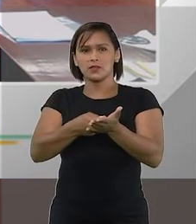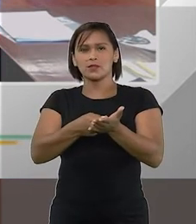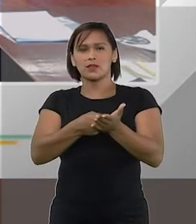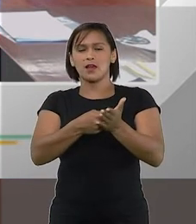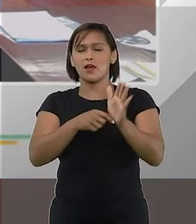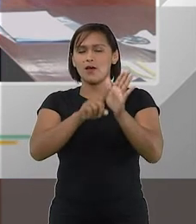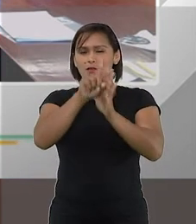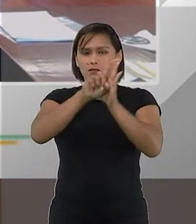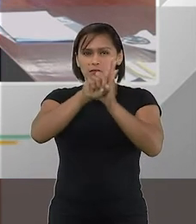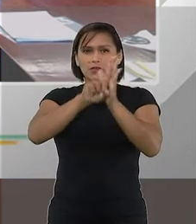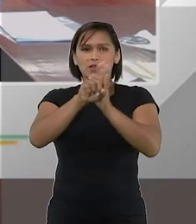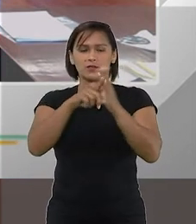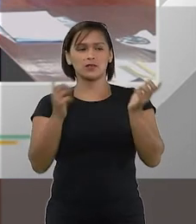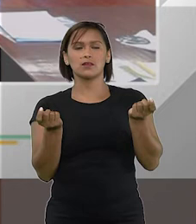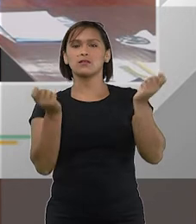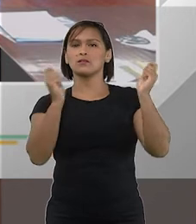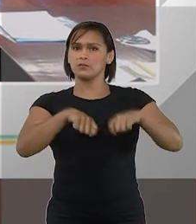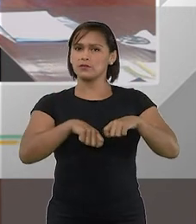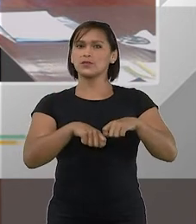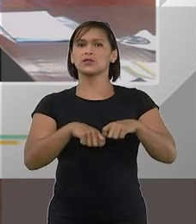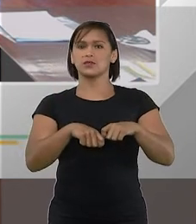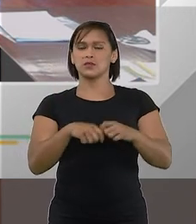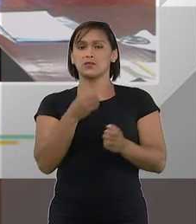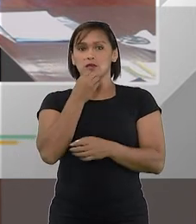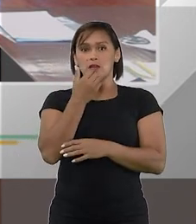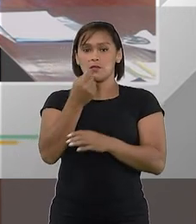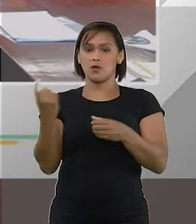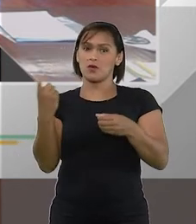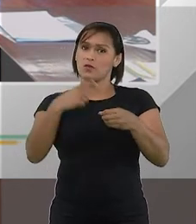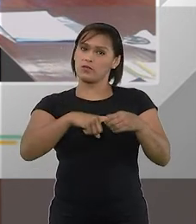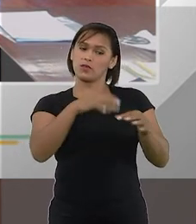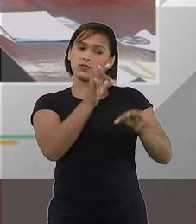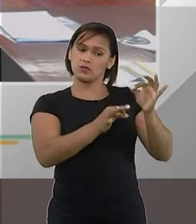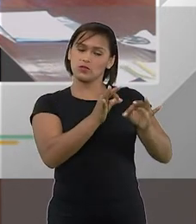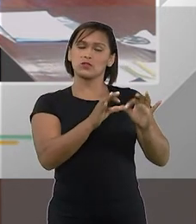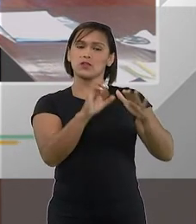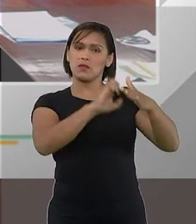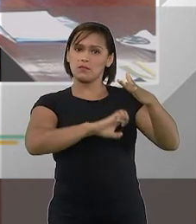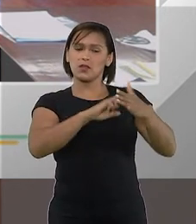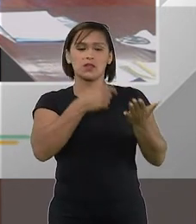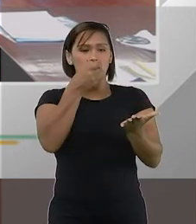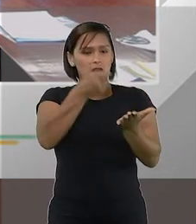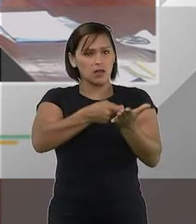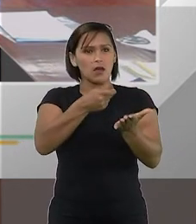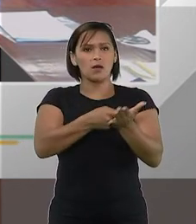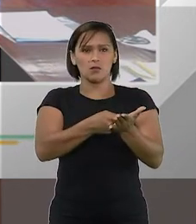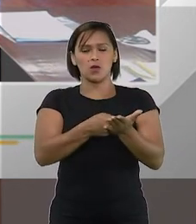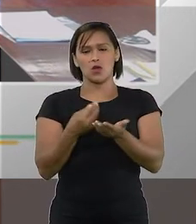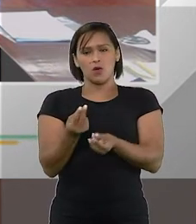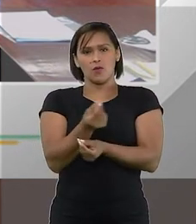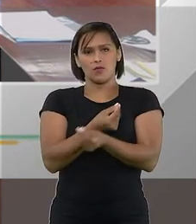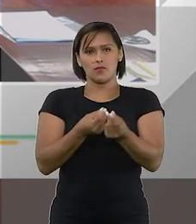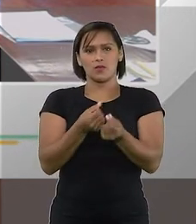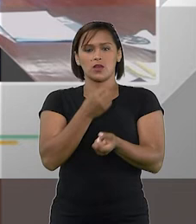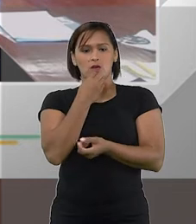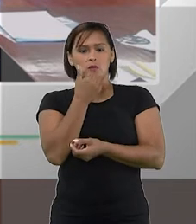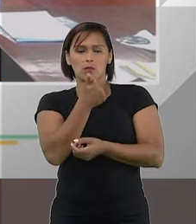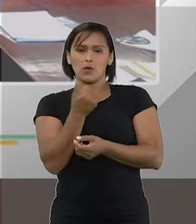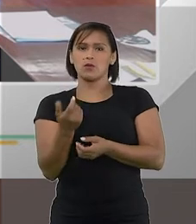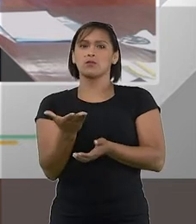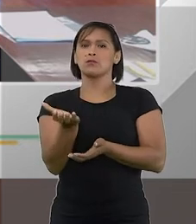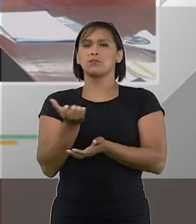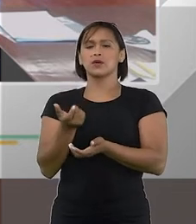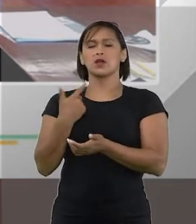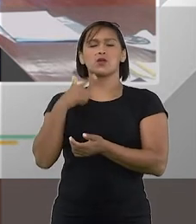verificam que é possível que é viável a recuperação daquela empresa e aportam um numerário suficiente para depois sair no